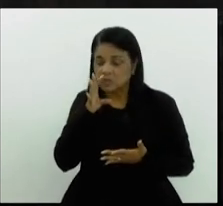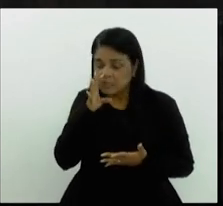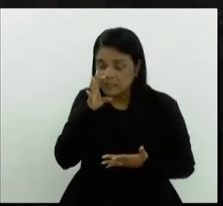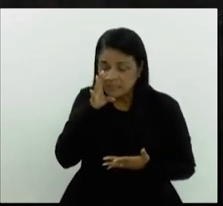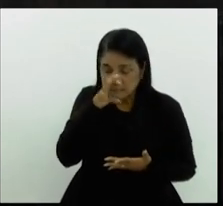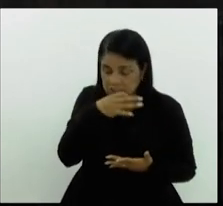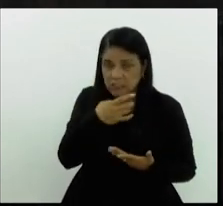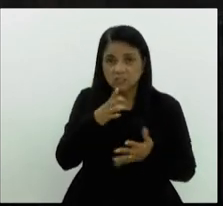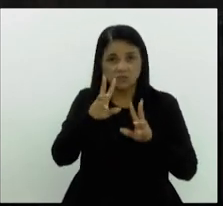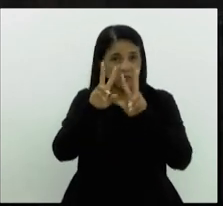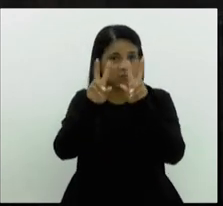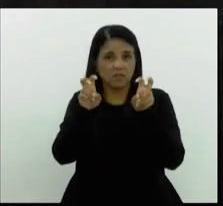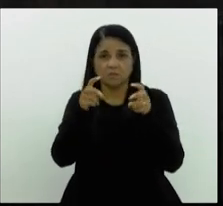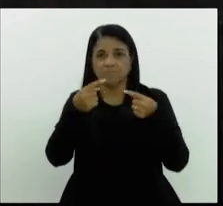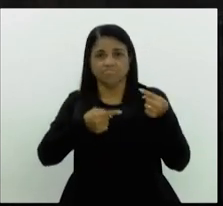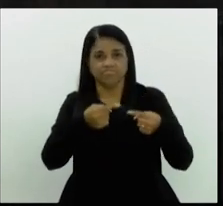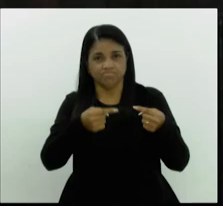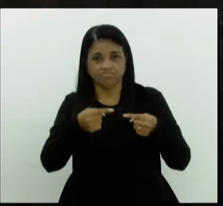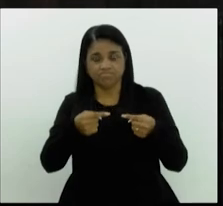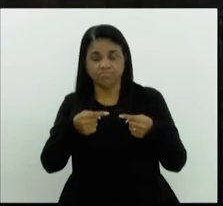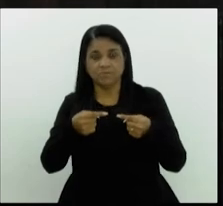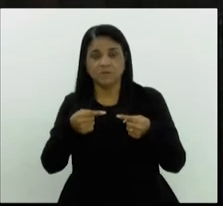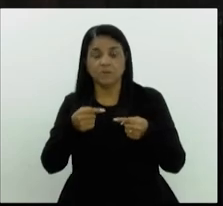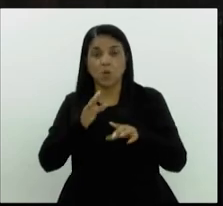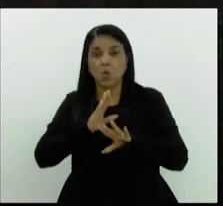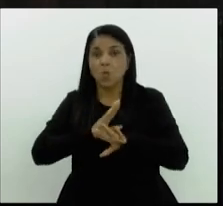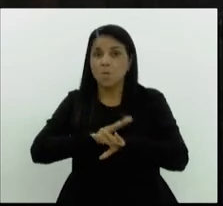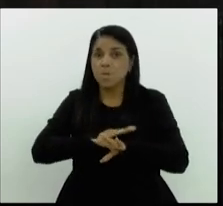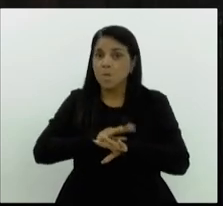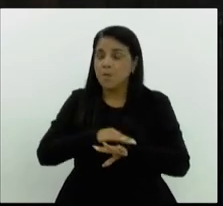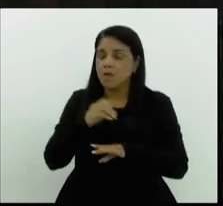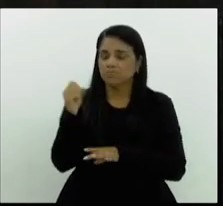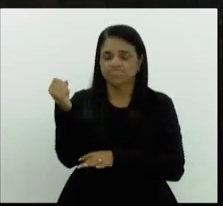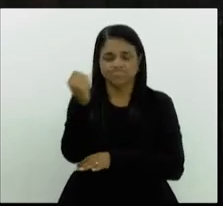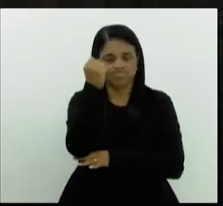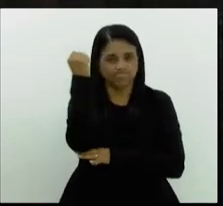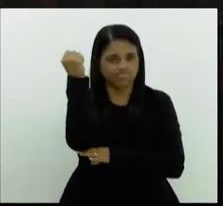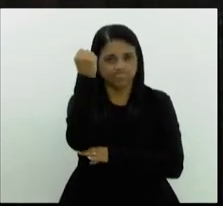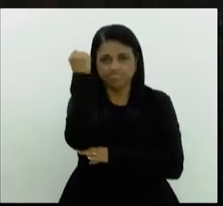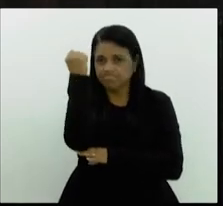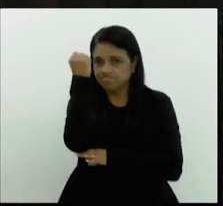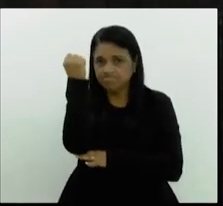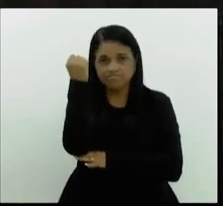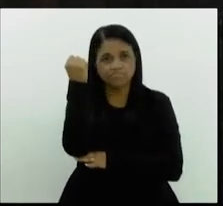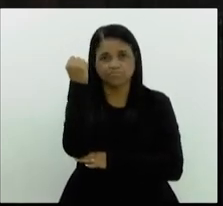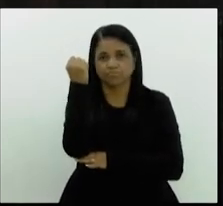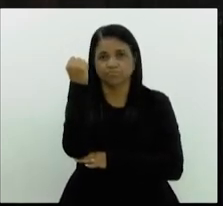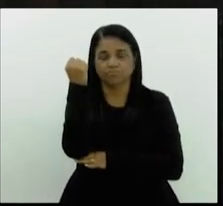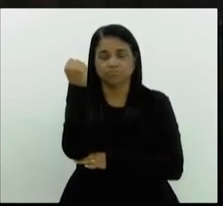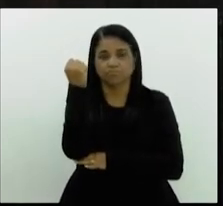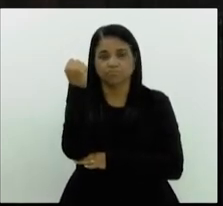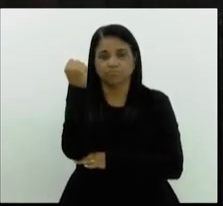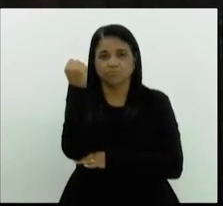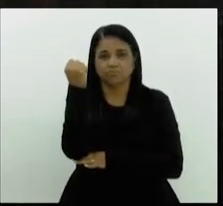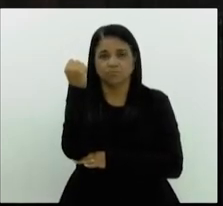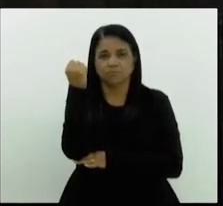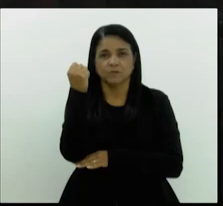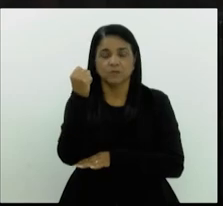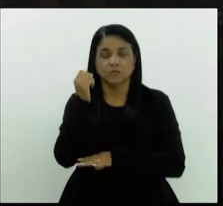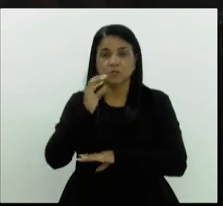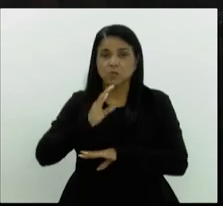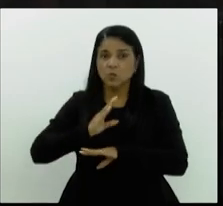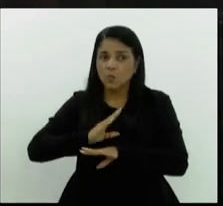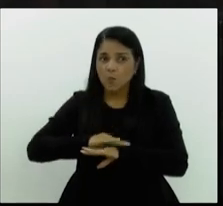tema, porque nós estamos vivendo um momento gravíssimo. Também é época de fazer